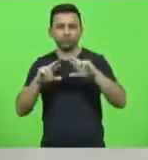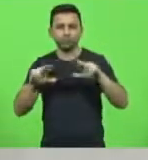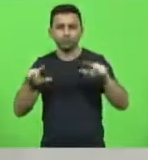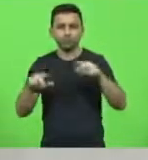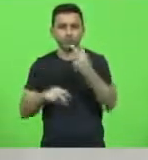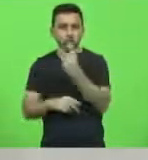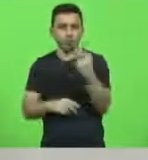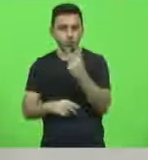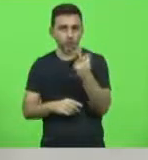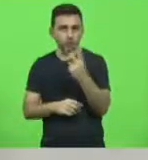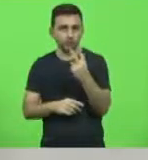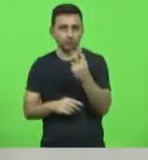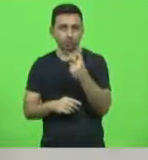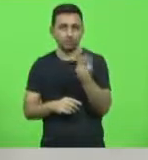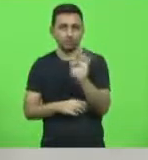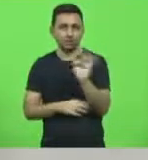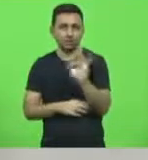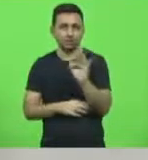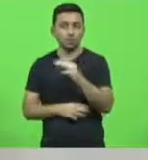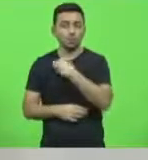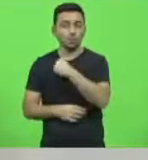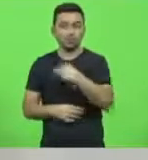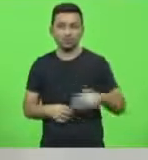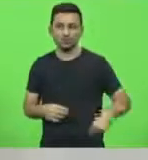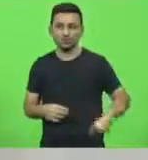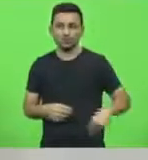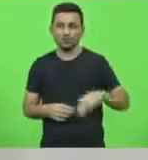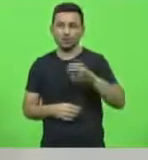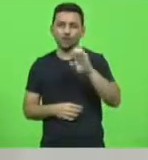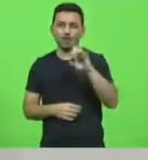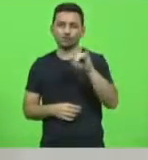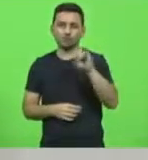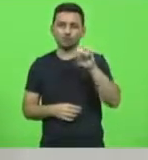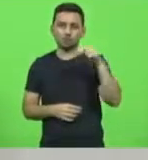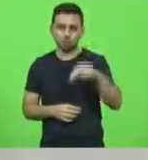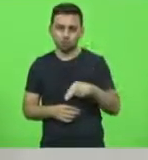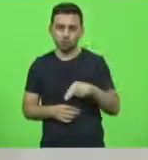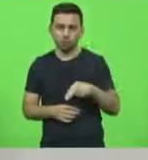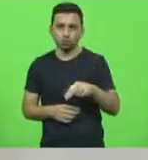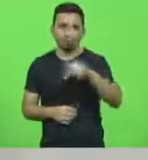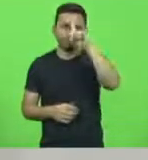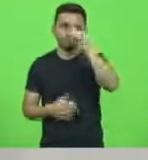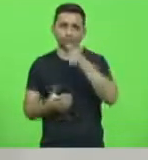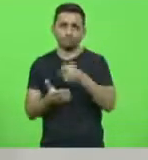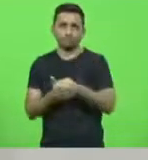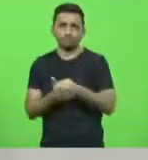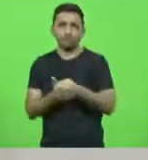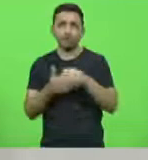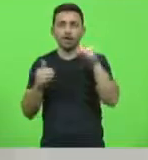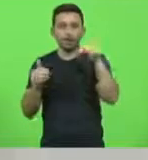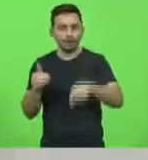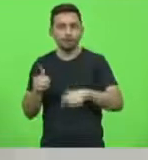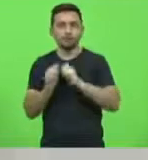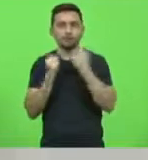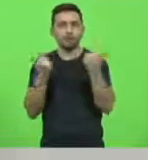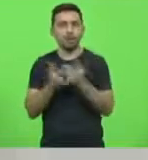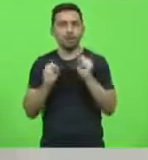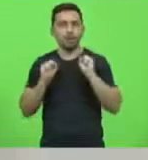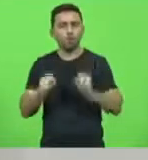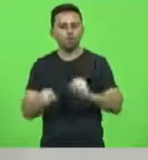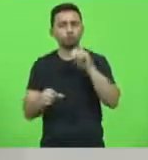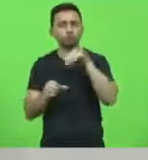fevereiro que o ministro do Supremo Tribunal Federal, Edson Fachin, proferiu a decisão no sentido de que o parlamento poderia votar as medidas